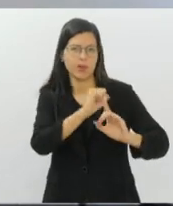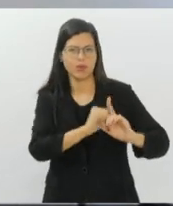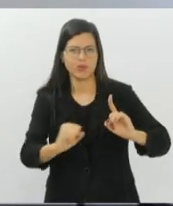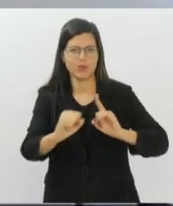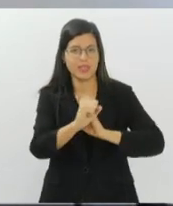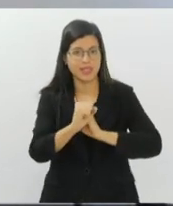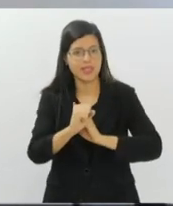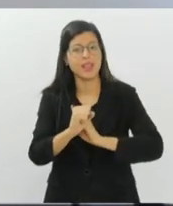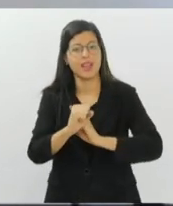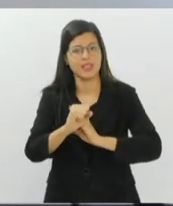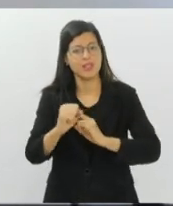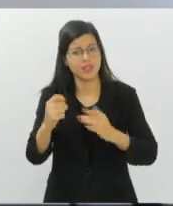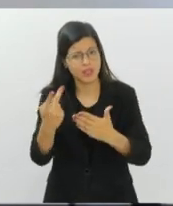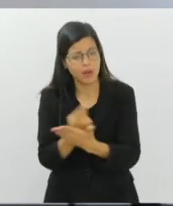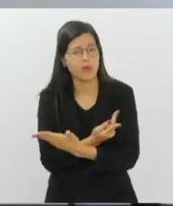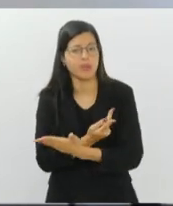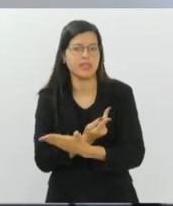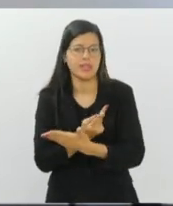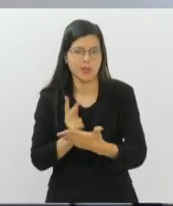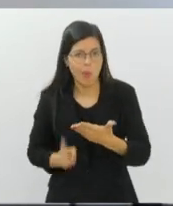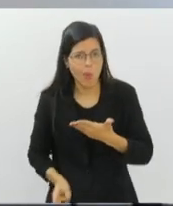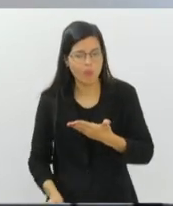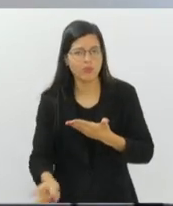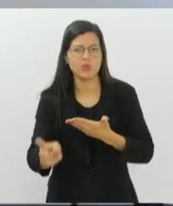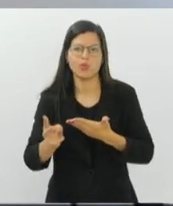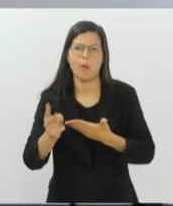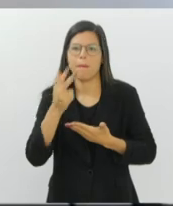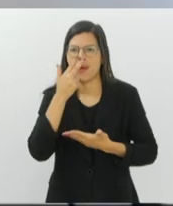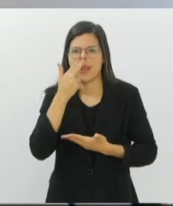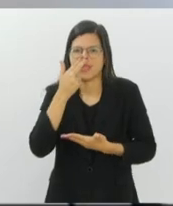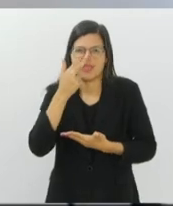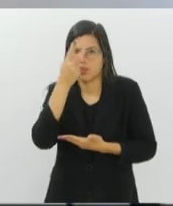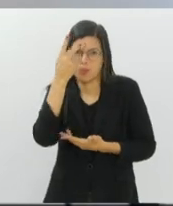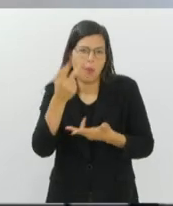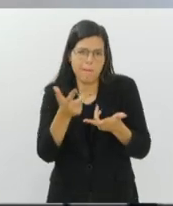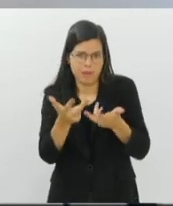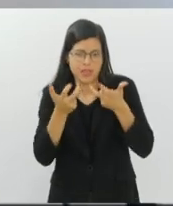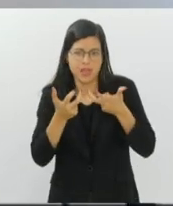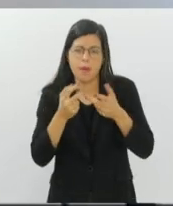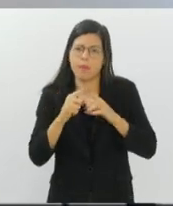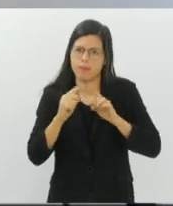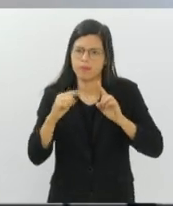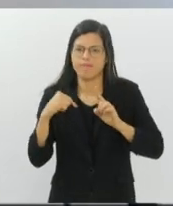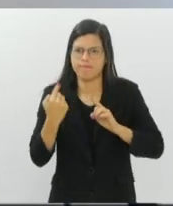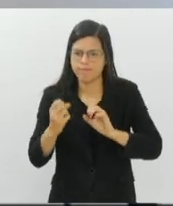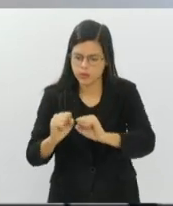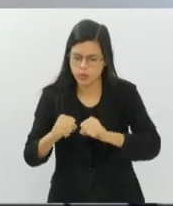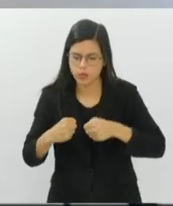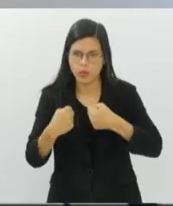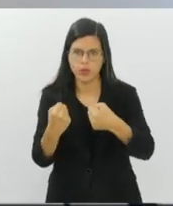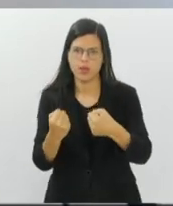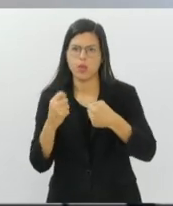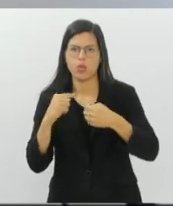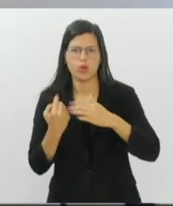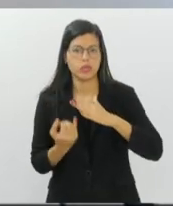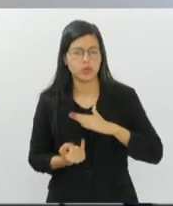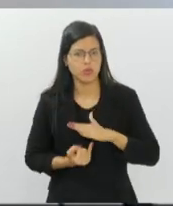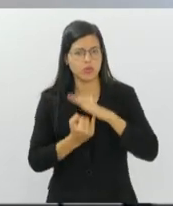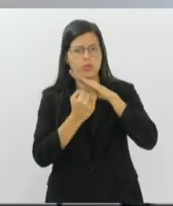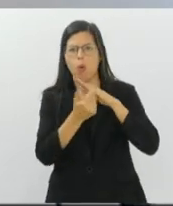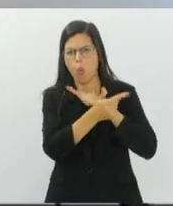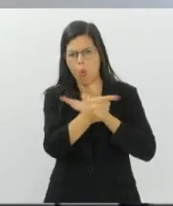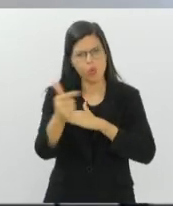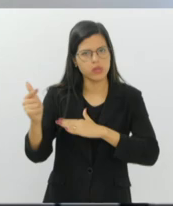insiste em permanecer na invisibilidade, mas com diversos esforços da nossa instituição, de outras